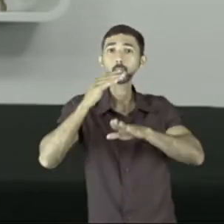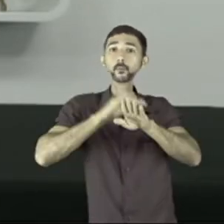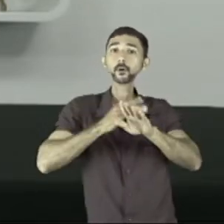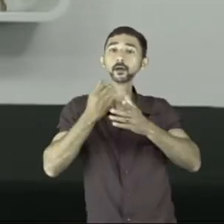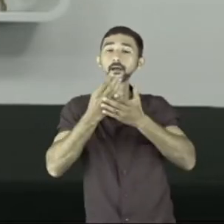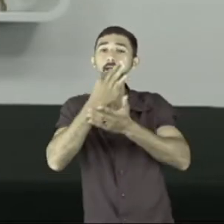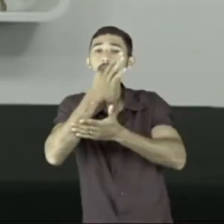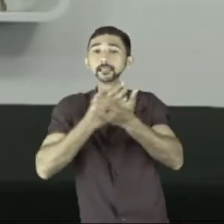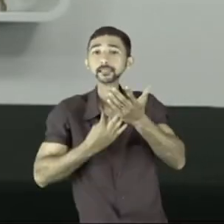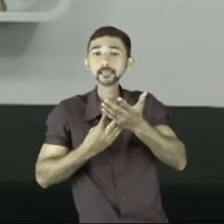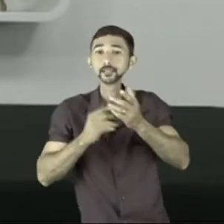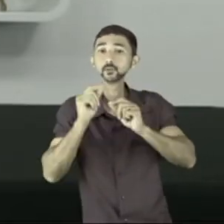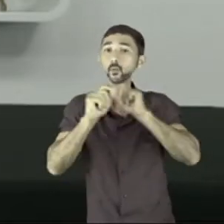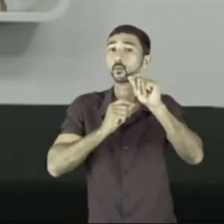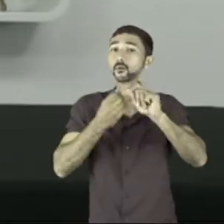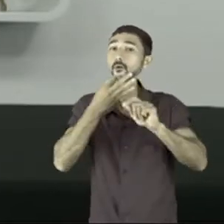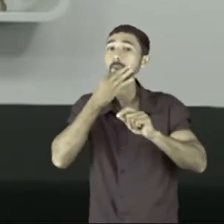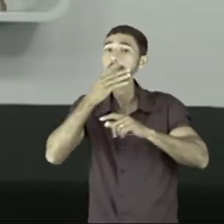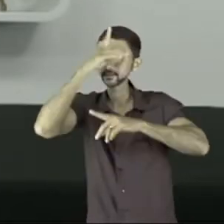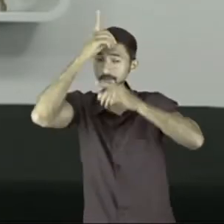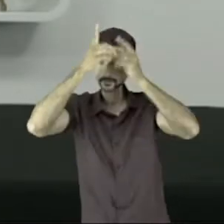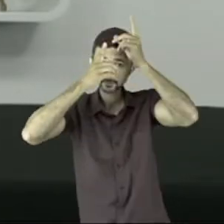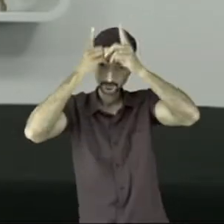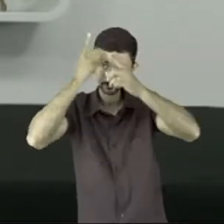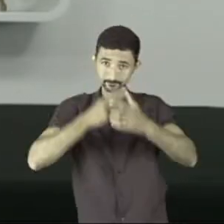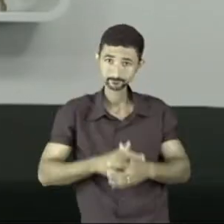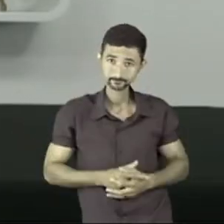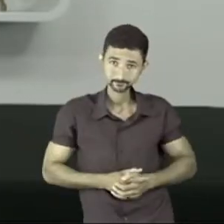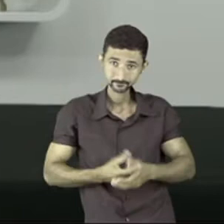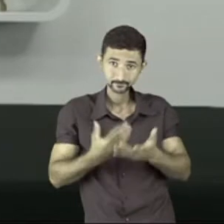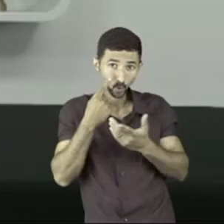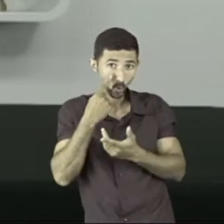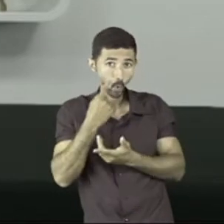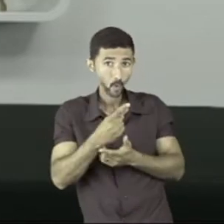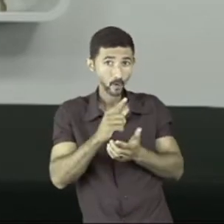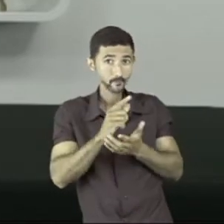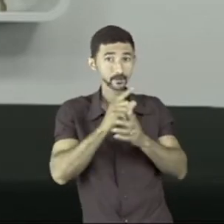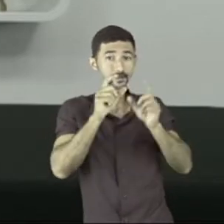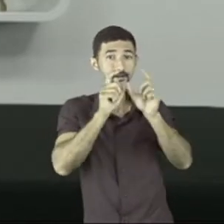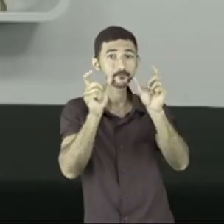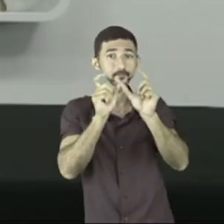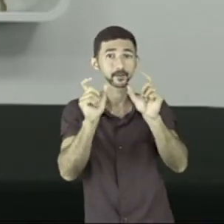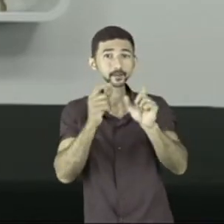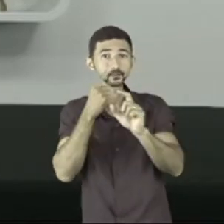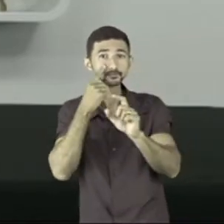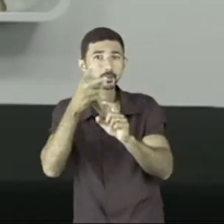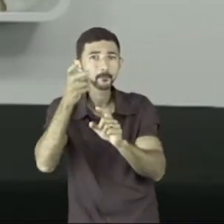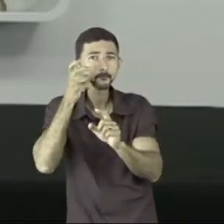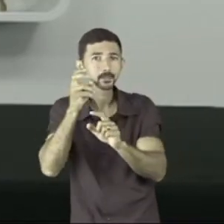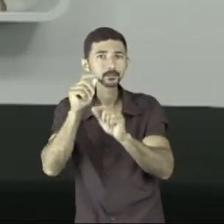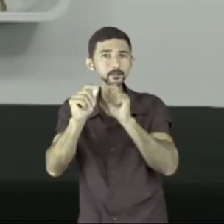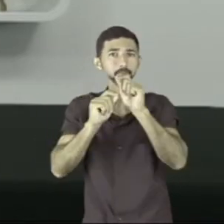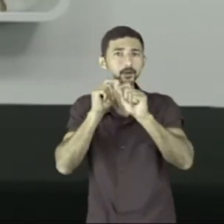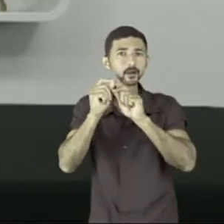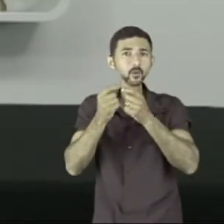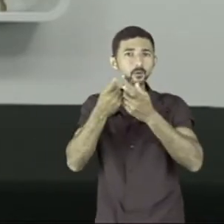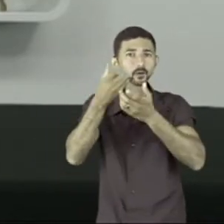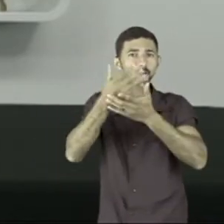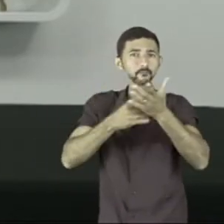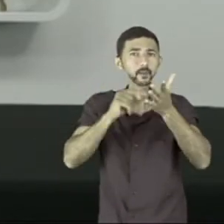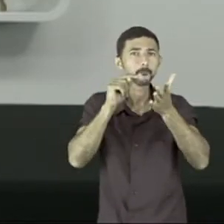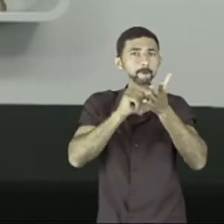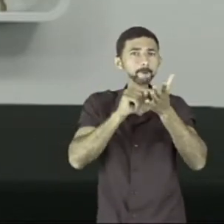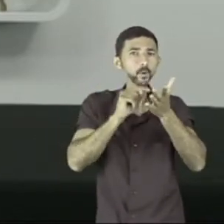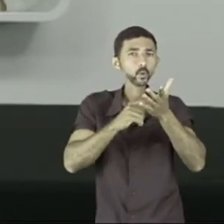existe uma determinada ideia. E eu quero que você fique olhando lá para a tirinha, para você perceber como essa